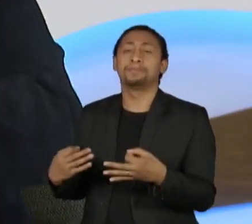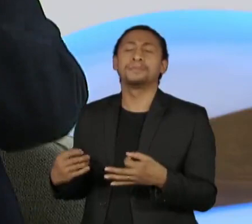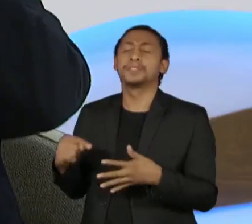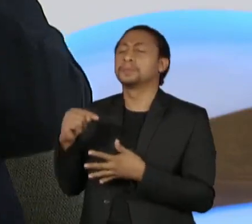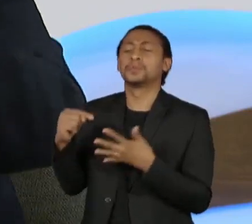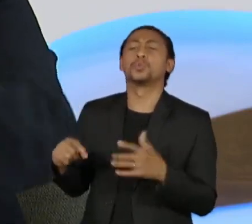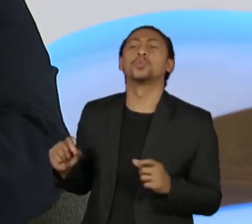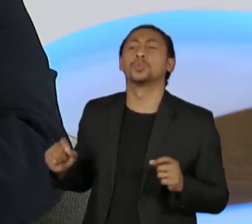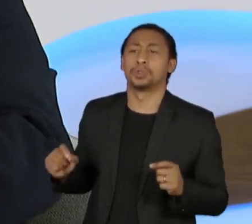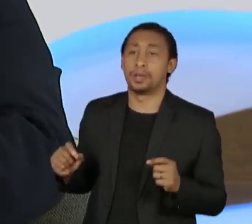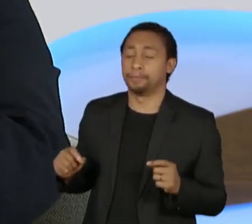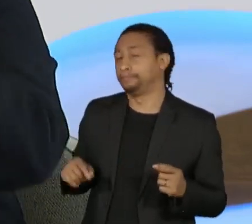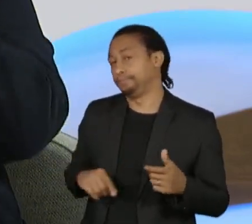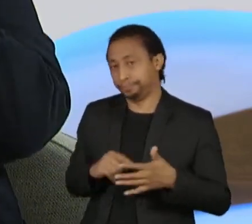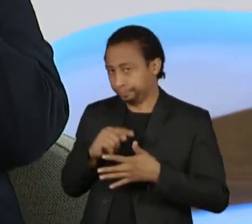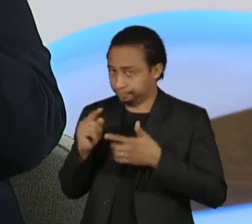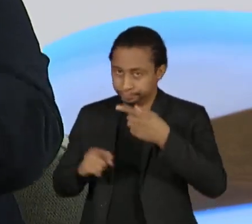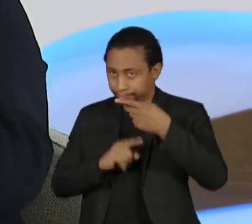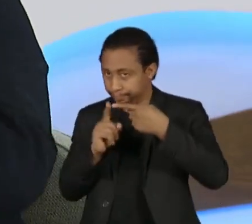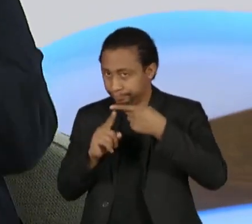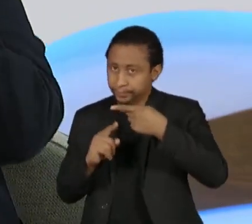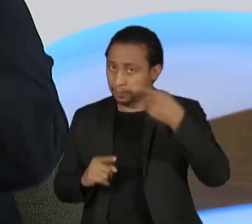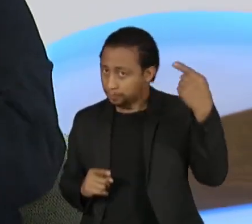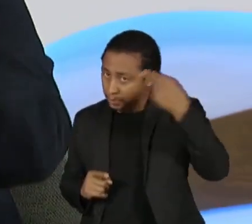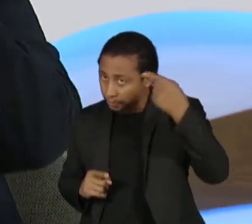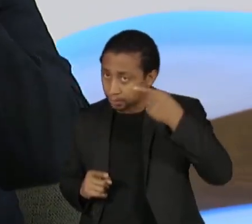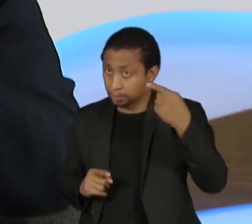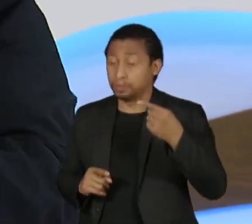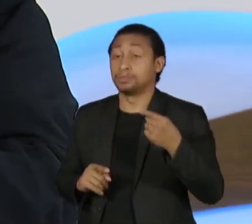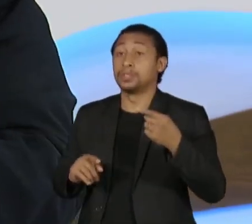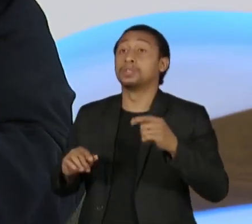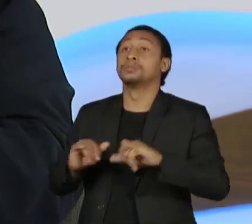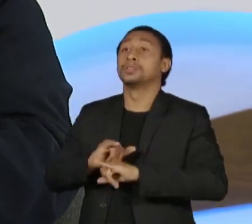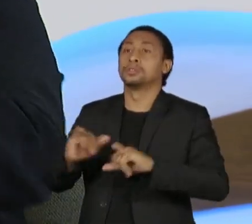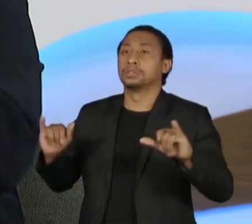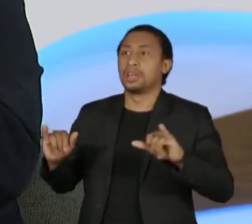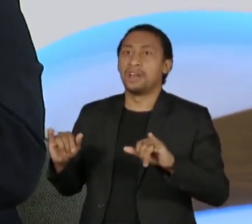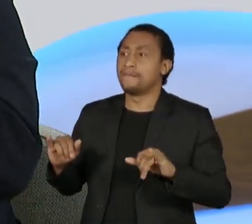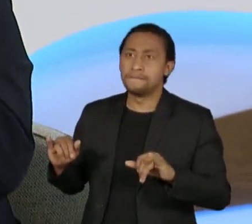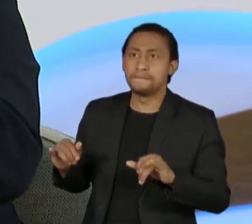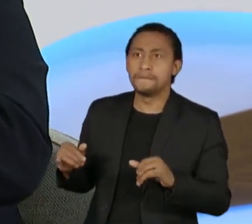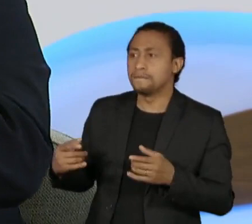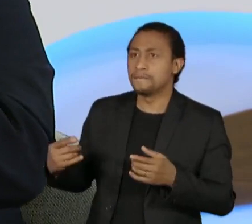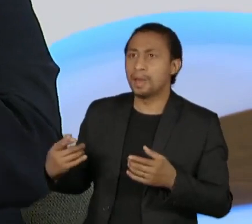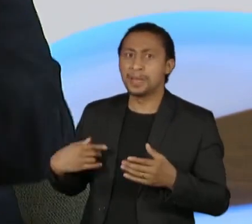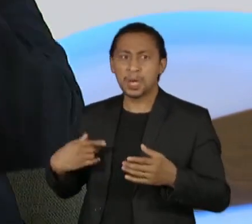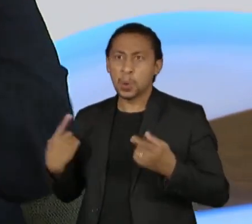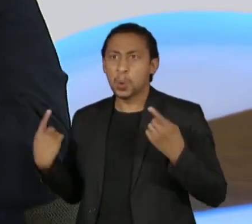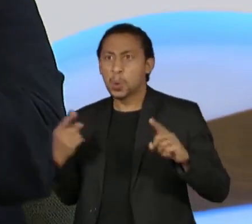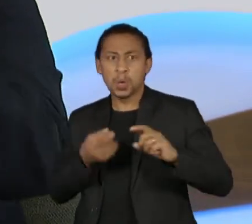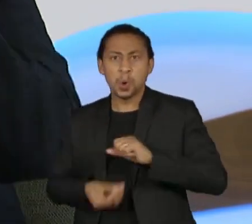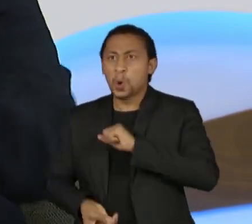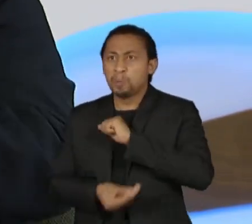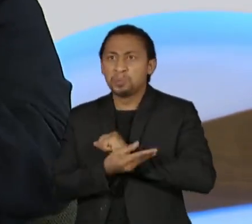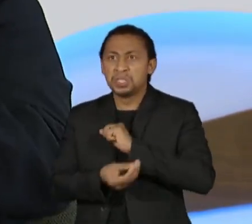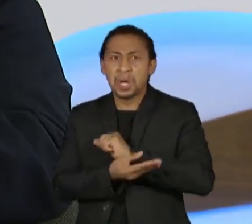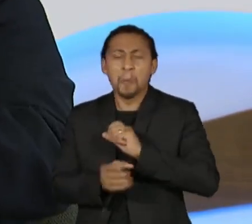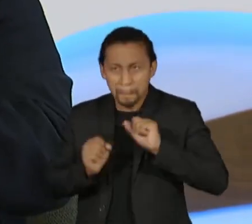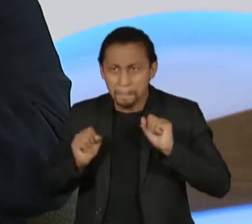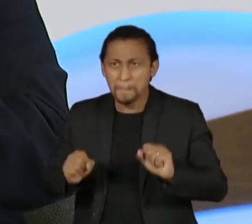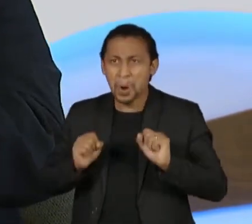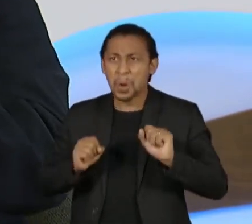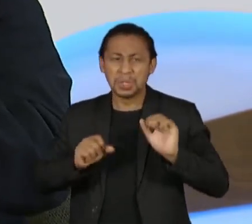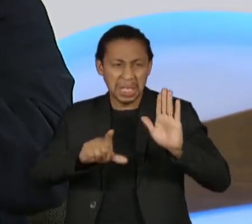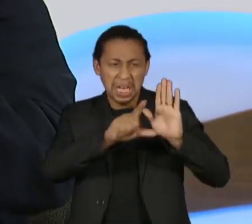apontar corretamente que você não pode fazer um vale-tudo no combate à corrupção, porque isto em si